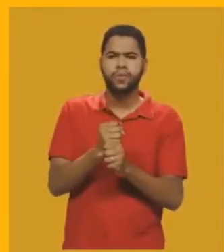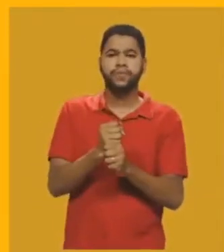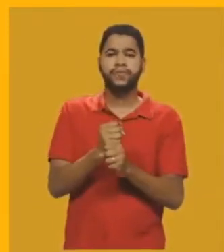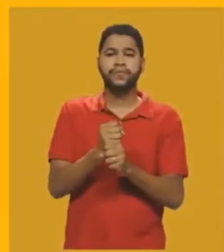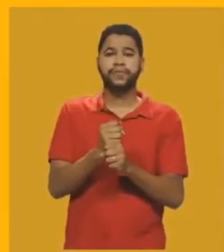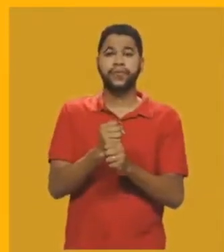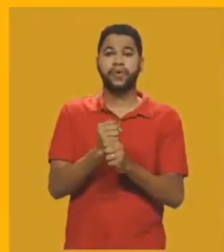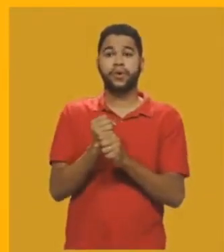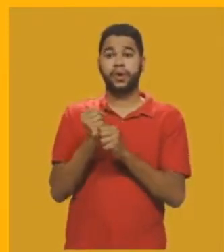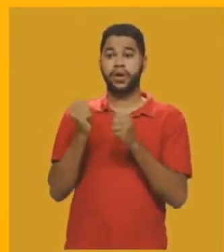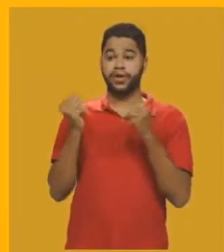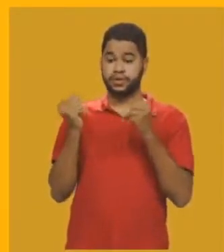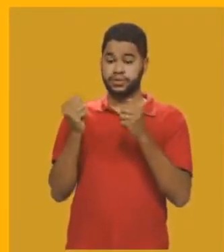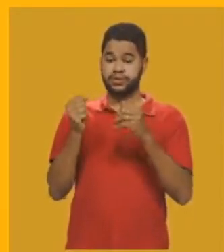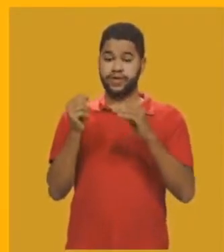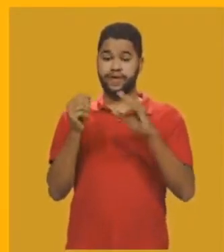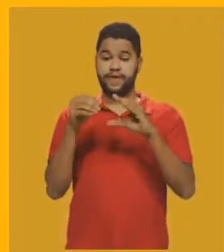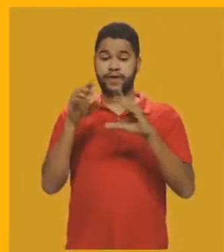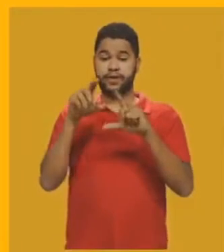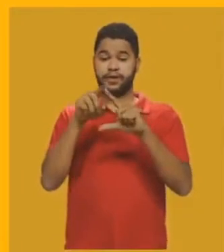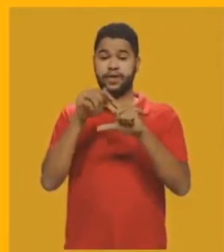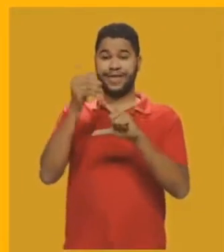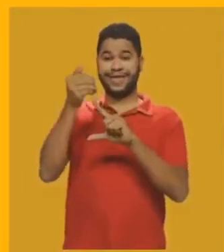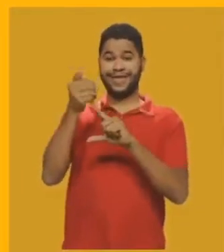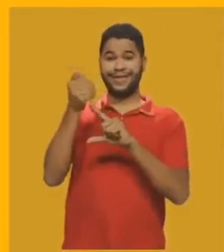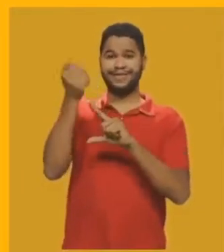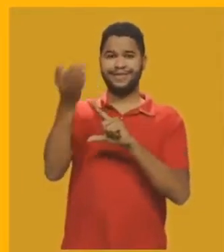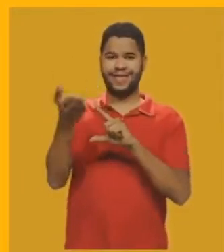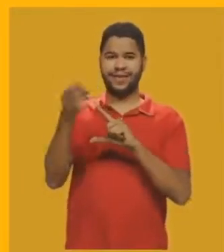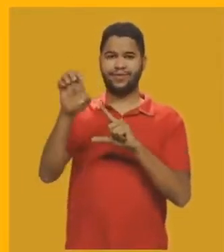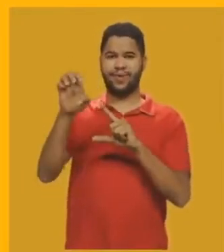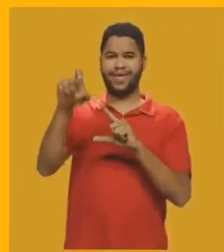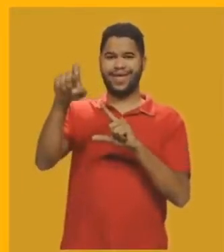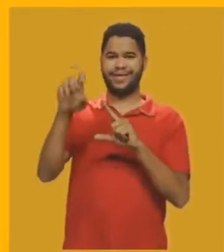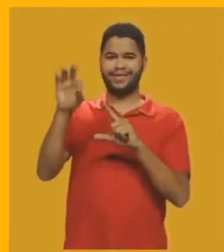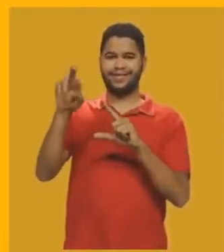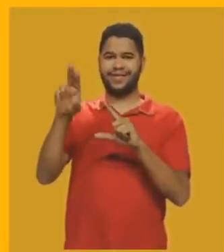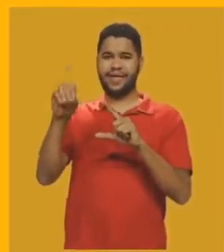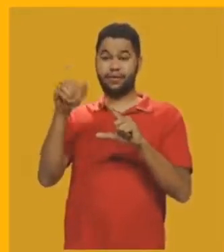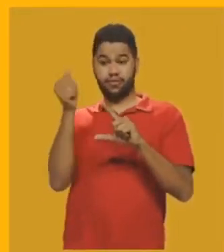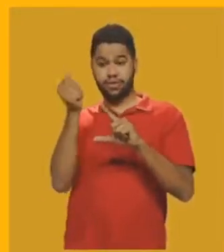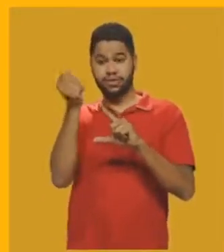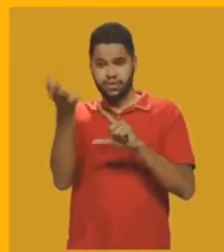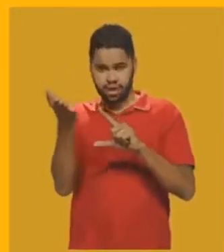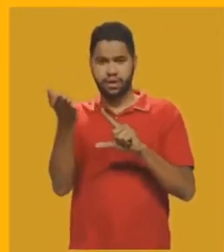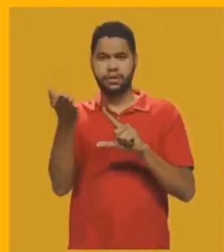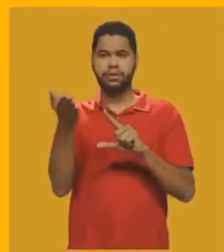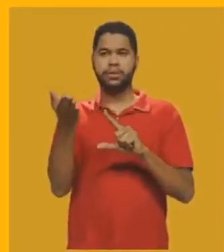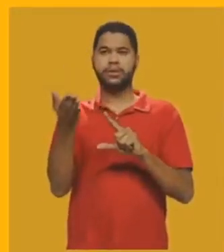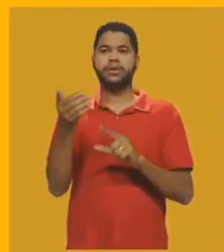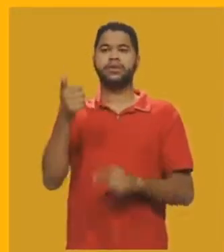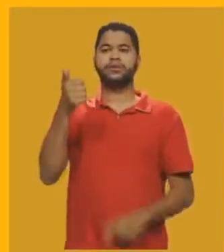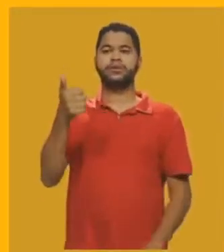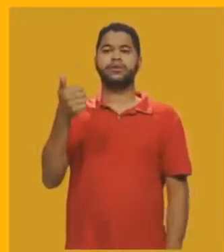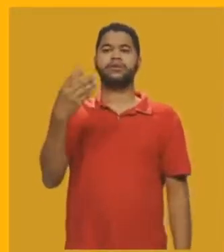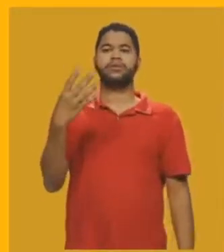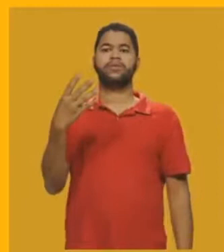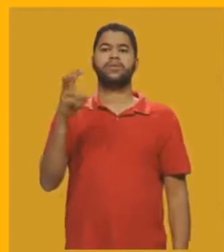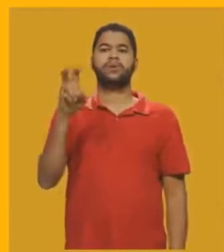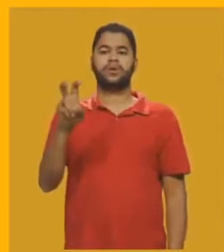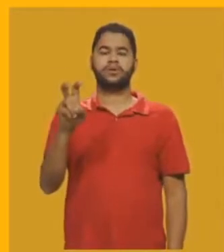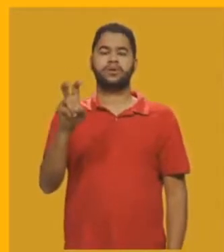externo, ângulo externo, né? Ao triângulo, é 145,